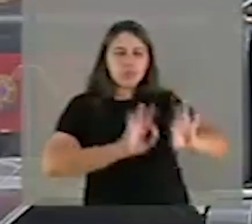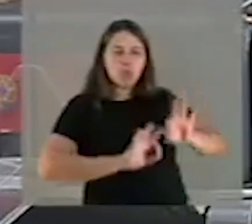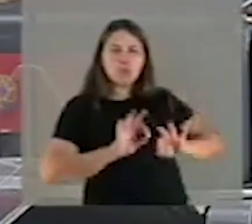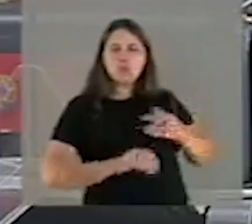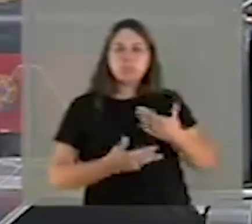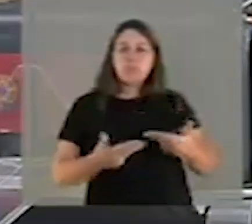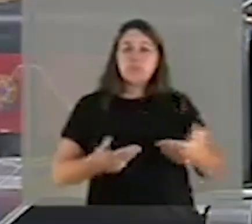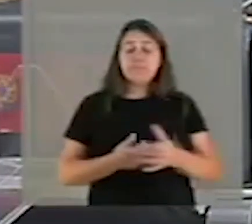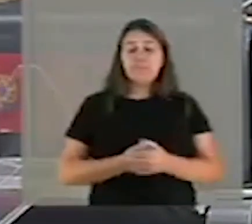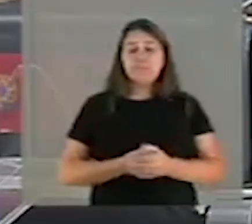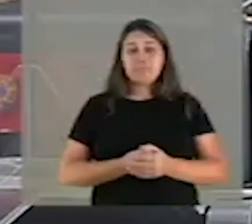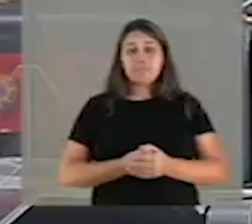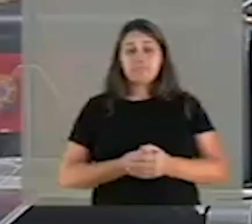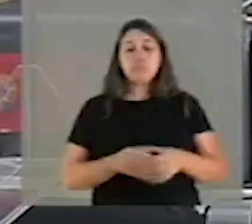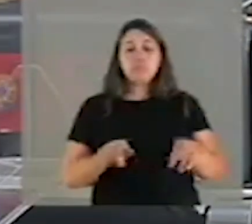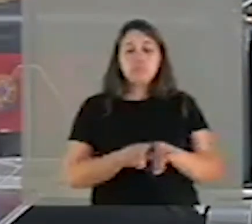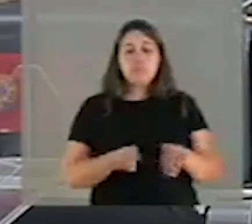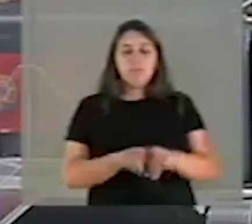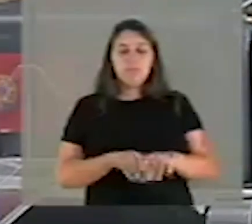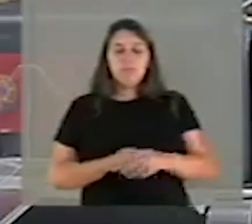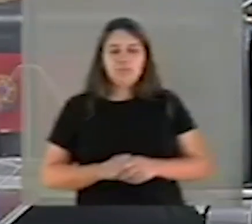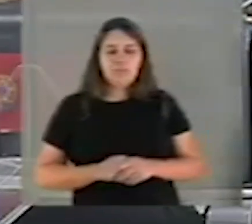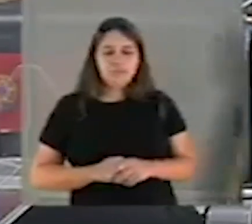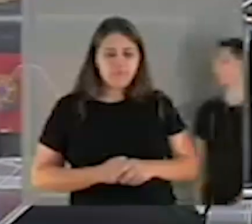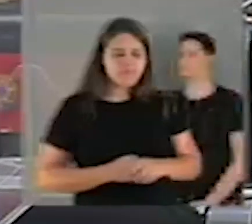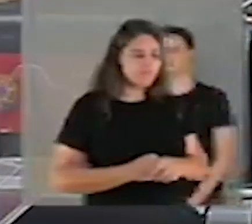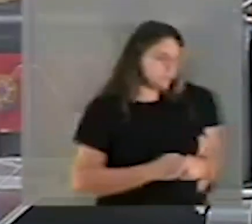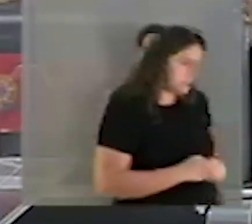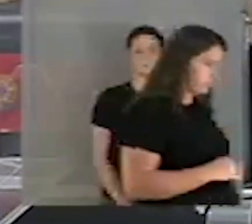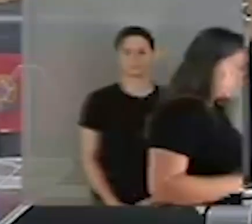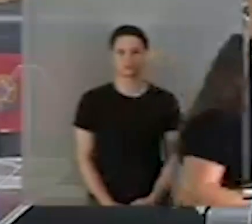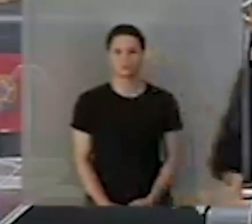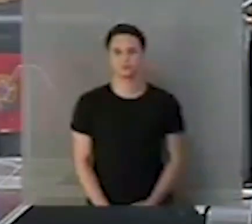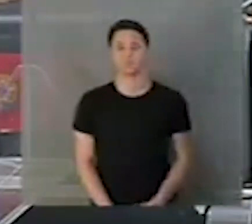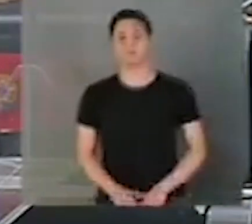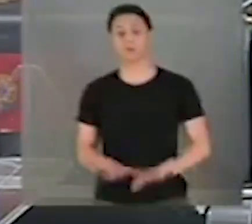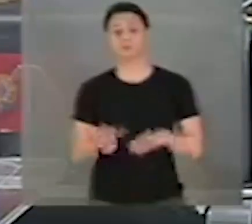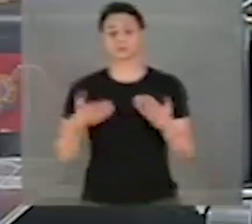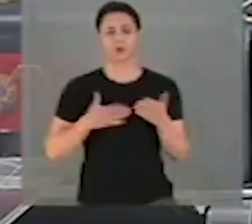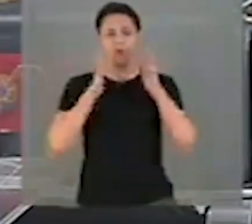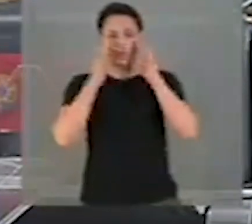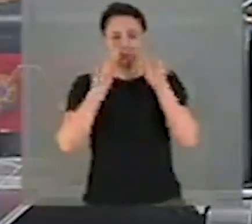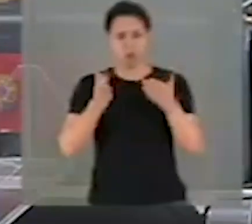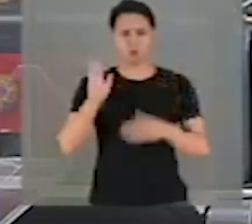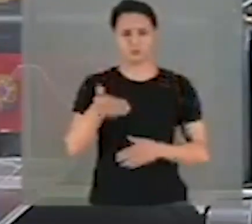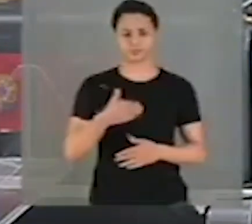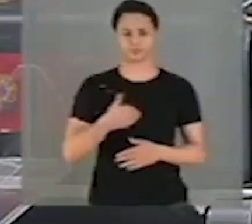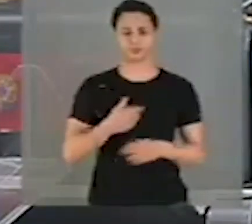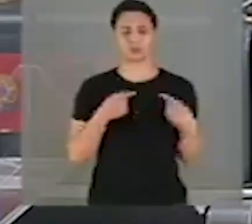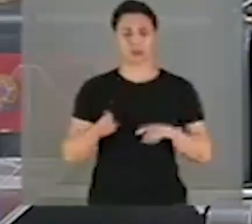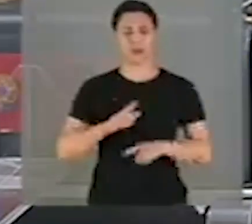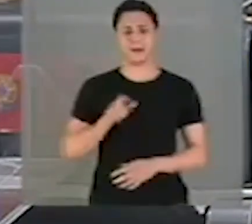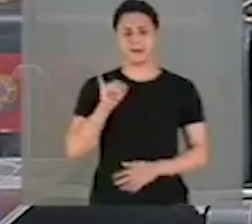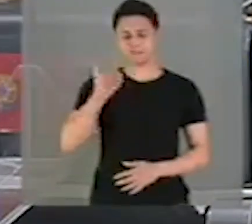Uma investigação superficial e seletiva, que elege temas simplesmente com o foco de atingir a imagem do